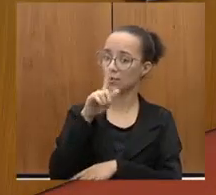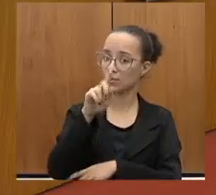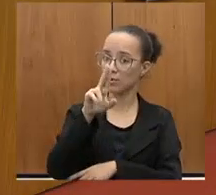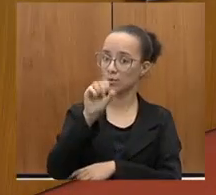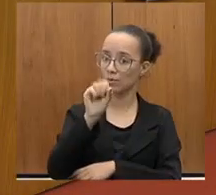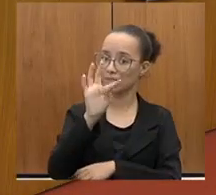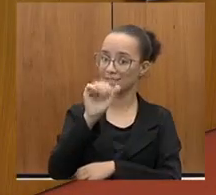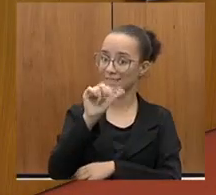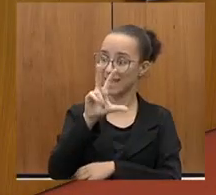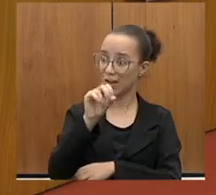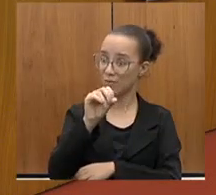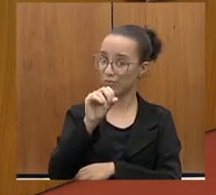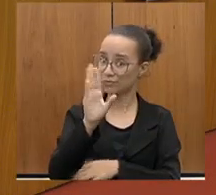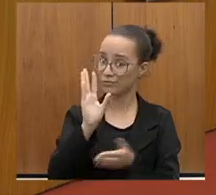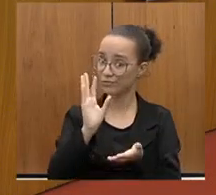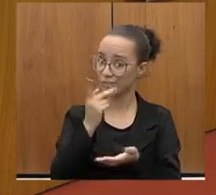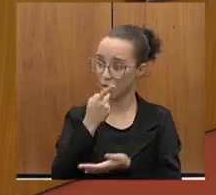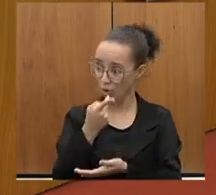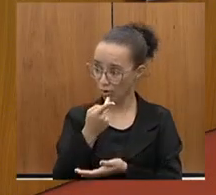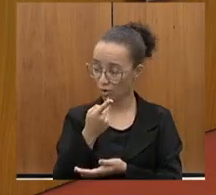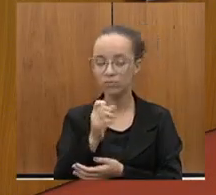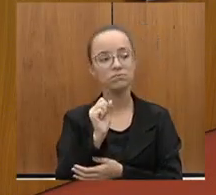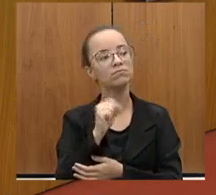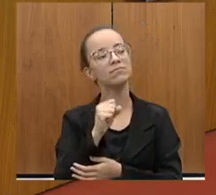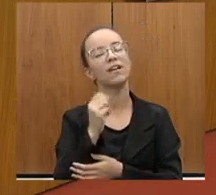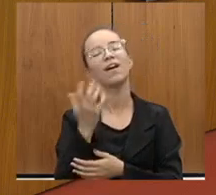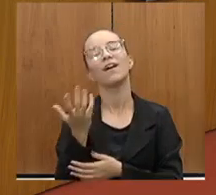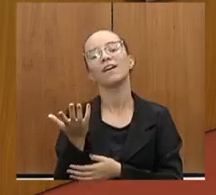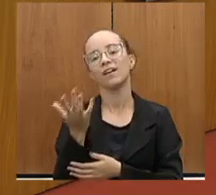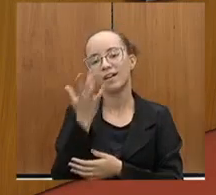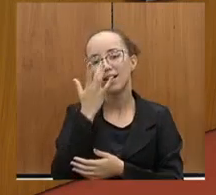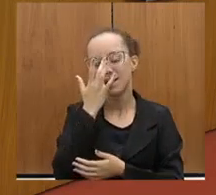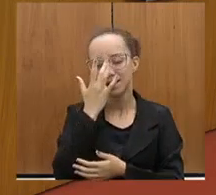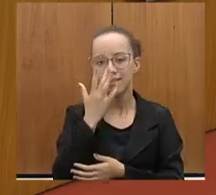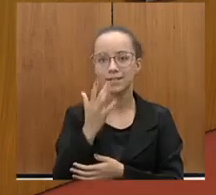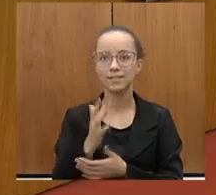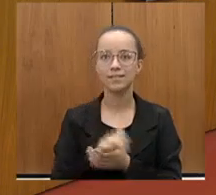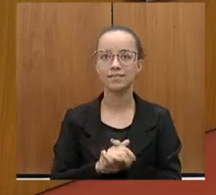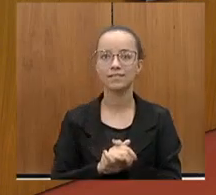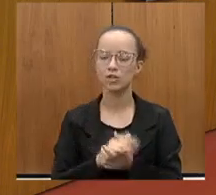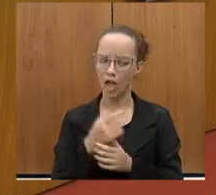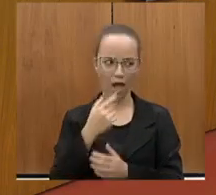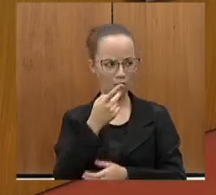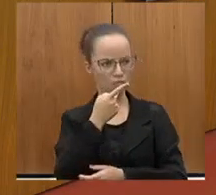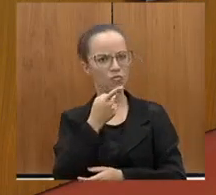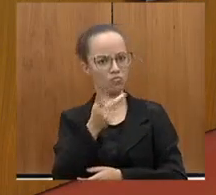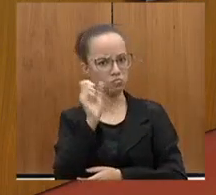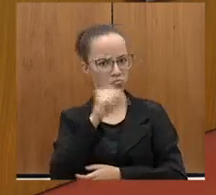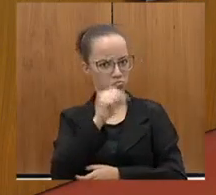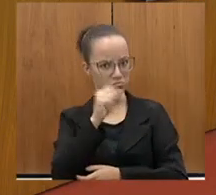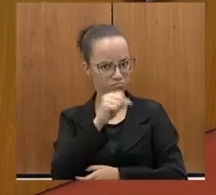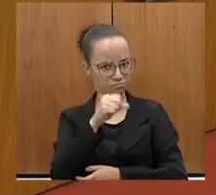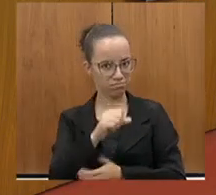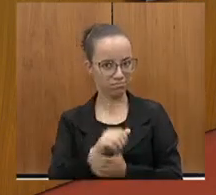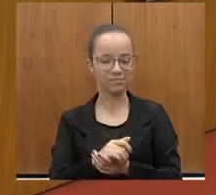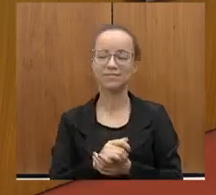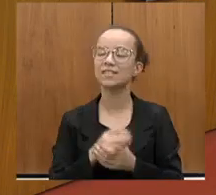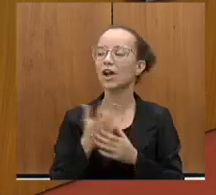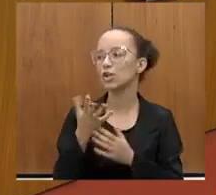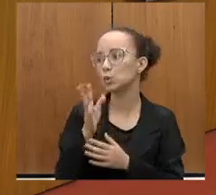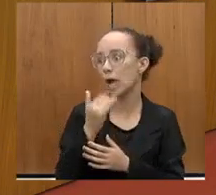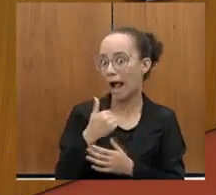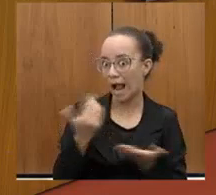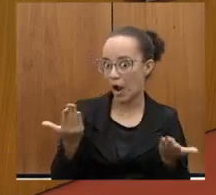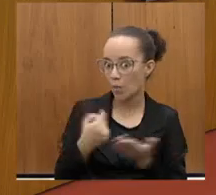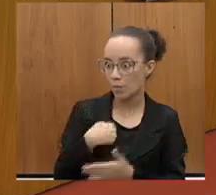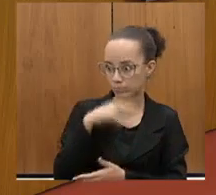também, viu? Não, eu fiz o registro. Fiz o Então, frango é meu. Está registrado nos anais da casa aí. Então, o frango é meu, não